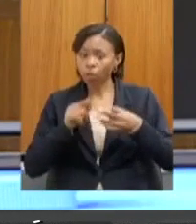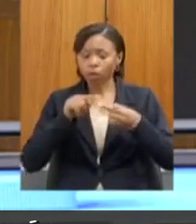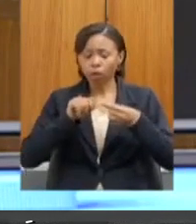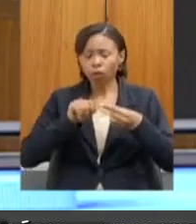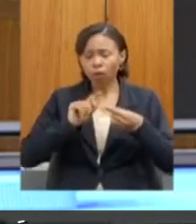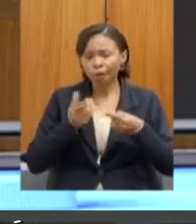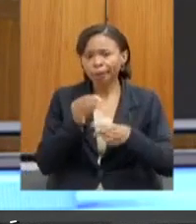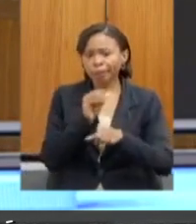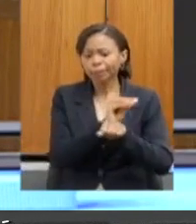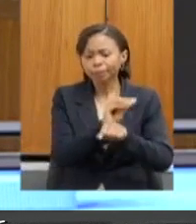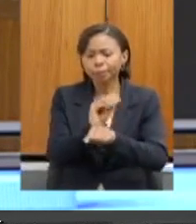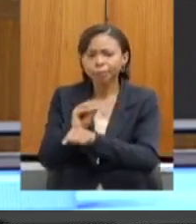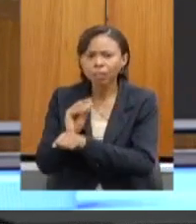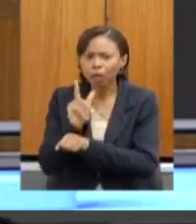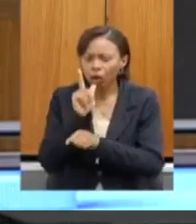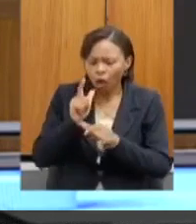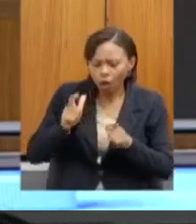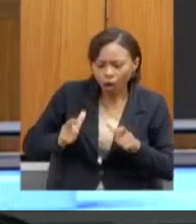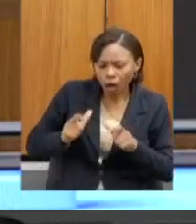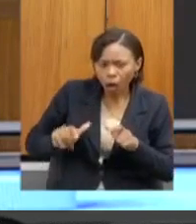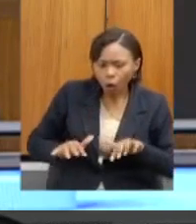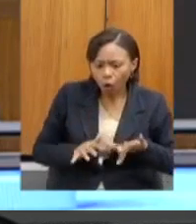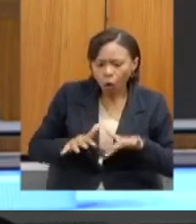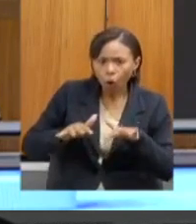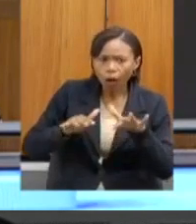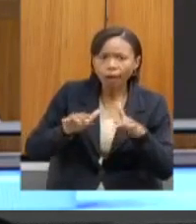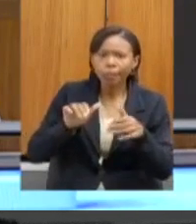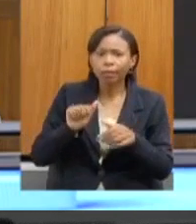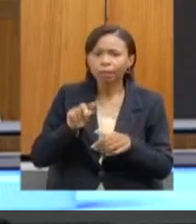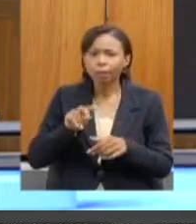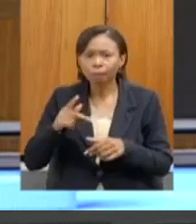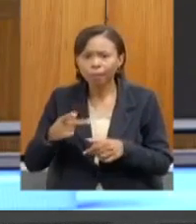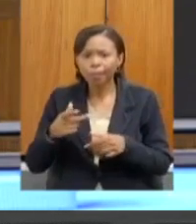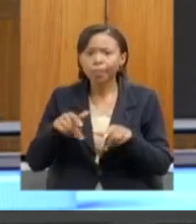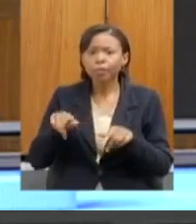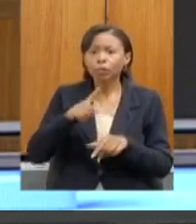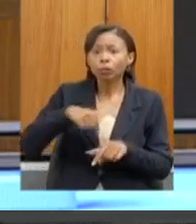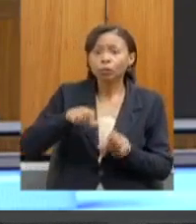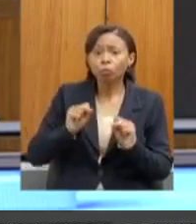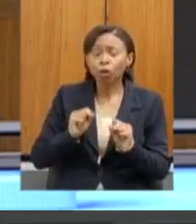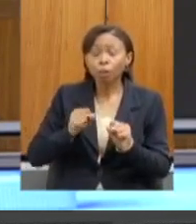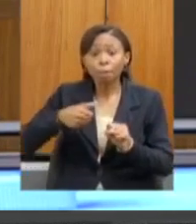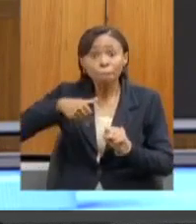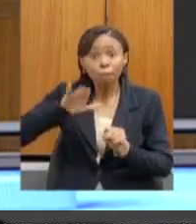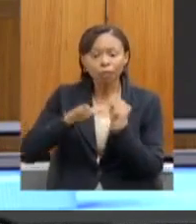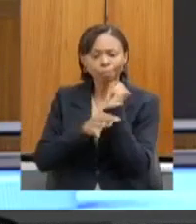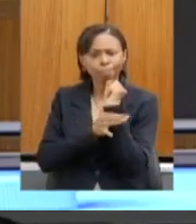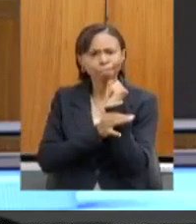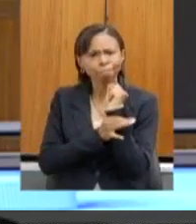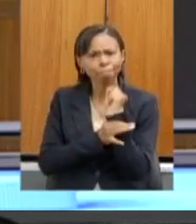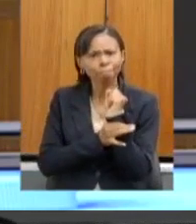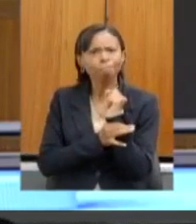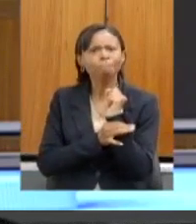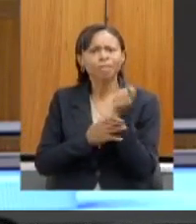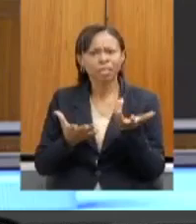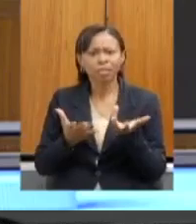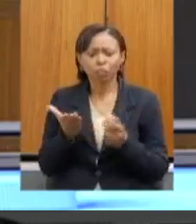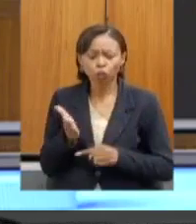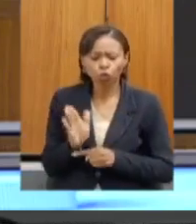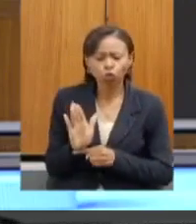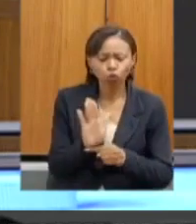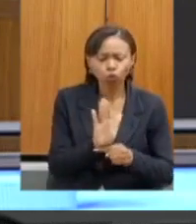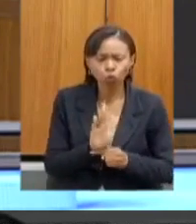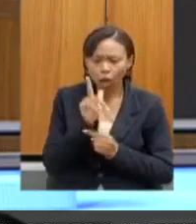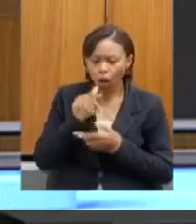preservação de APPs para que a gente possa trazer maior segurança hídrica e perenização dos nossos corpos d'água.